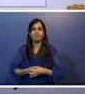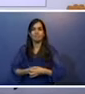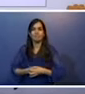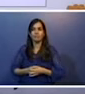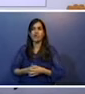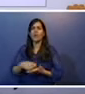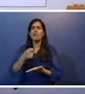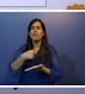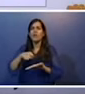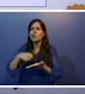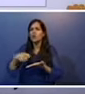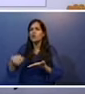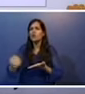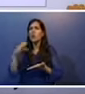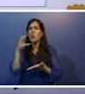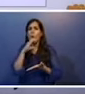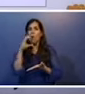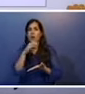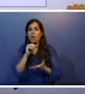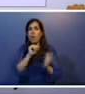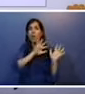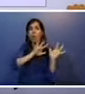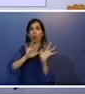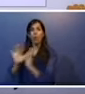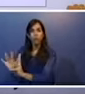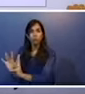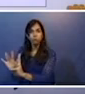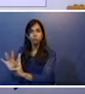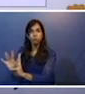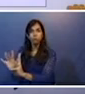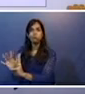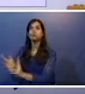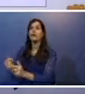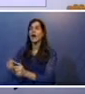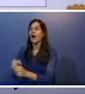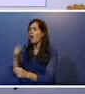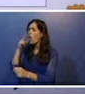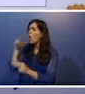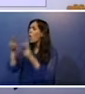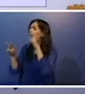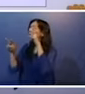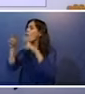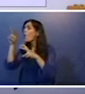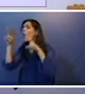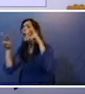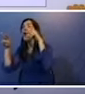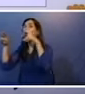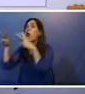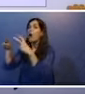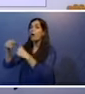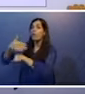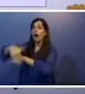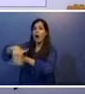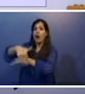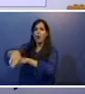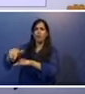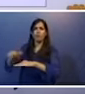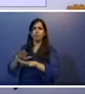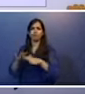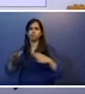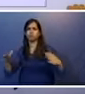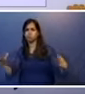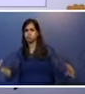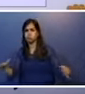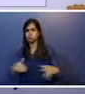Registra-se correria de uns 200 curiosos, que a essa hora ocupam toda a rua e as calçadas.